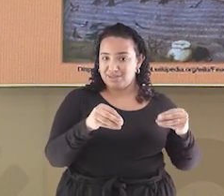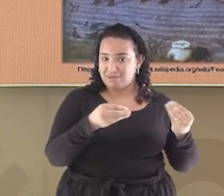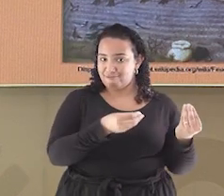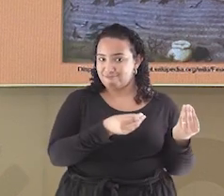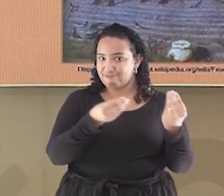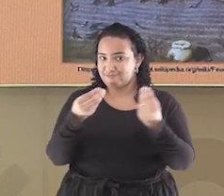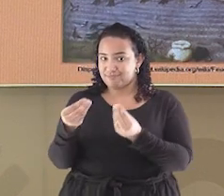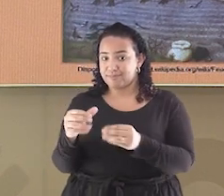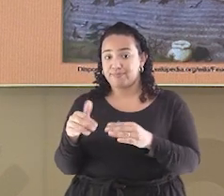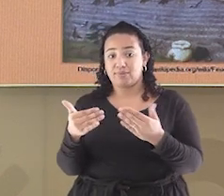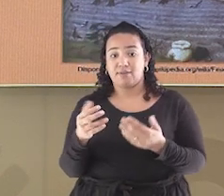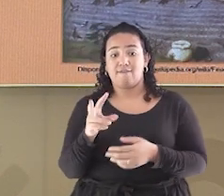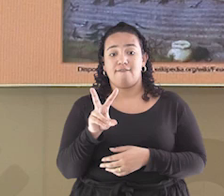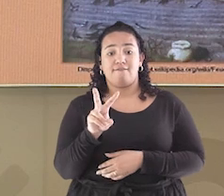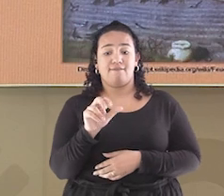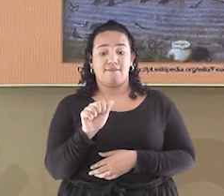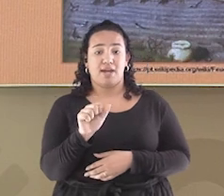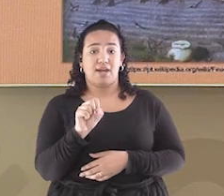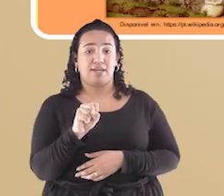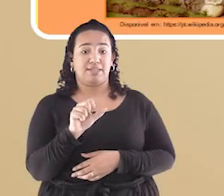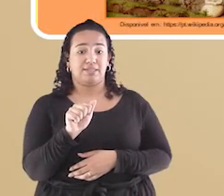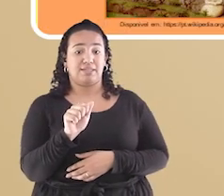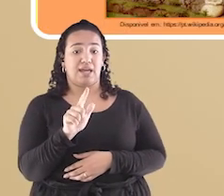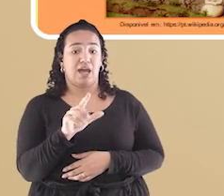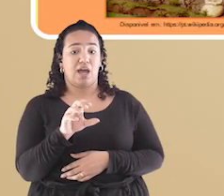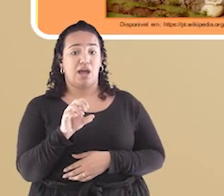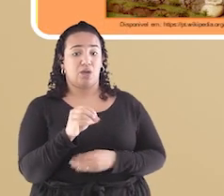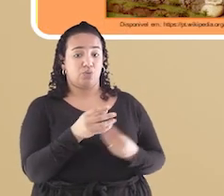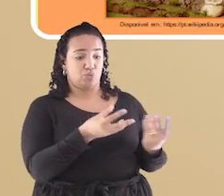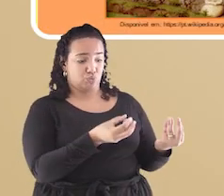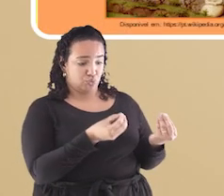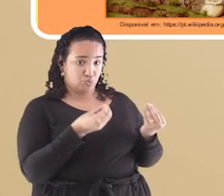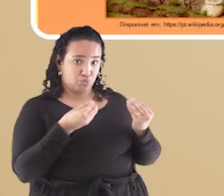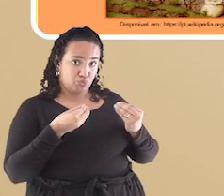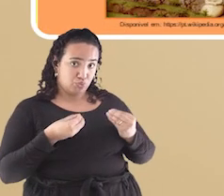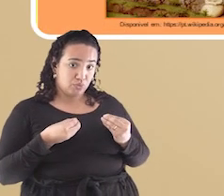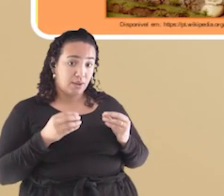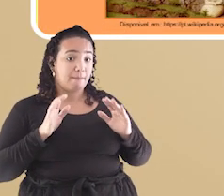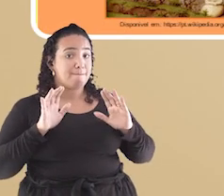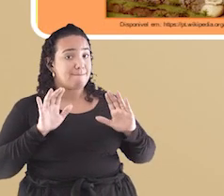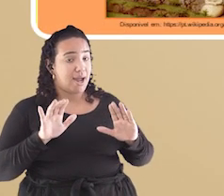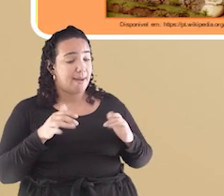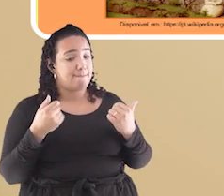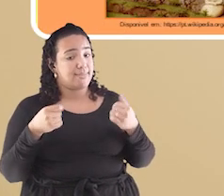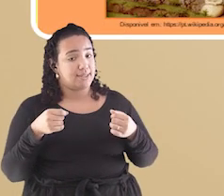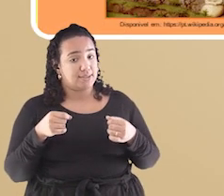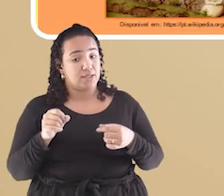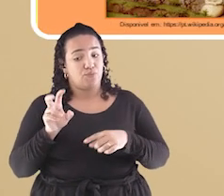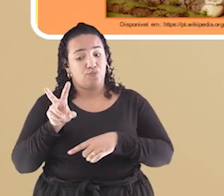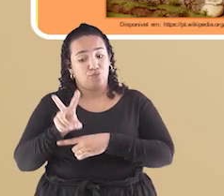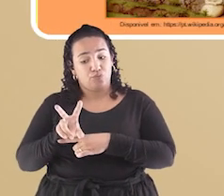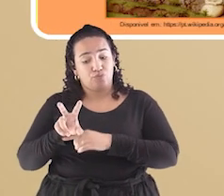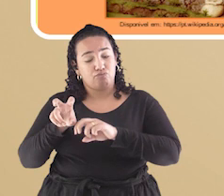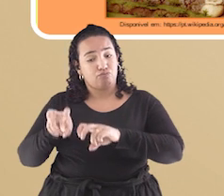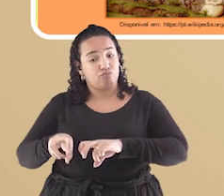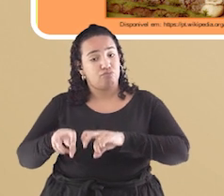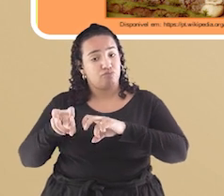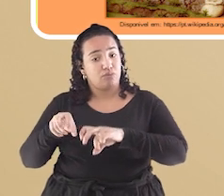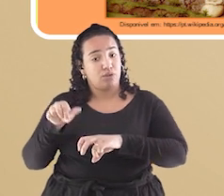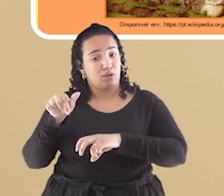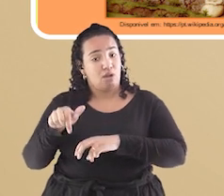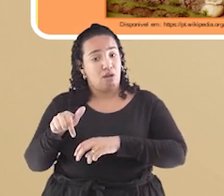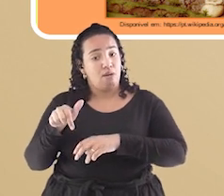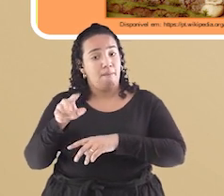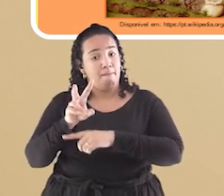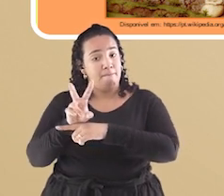eles representavam aqueles que recebiam as terras. Porém, em troca, cuidavam e protegiam daqueles, ao